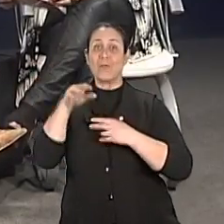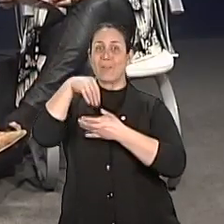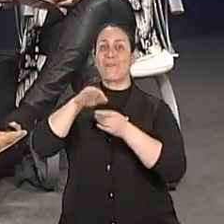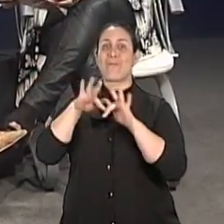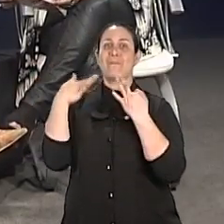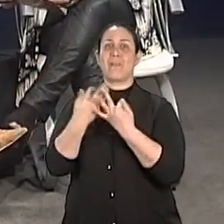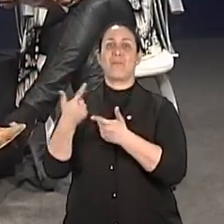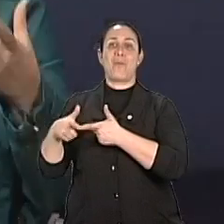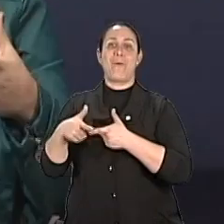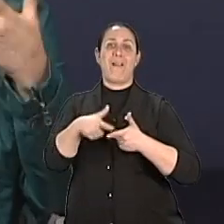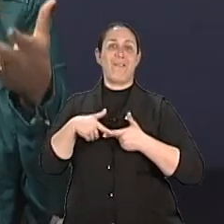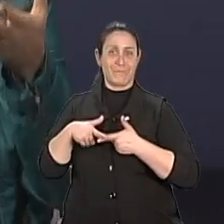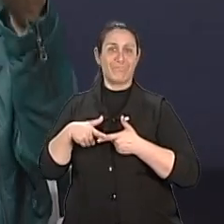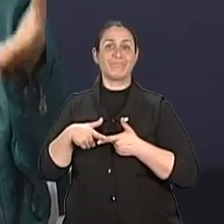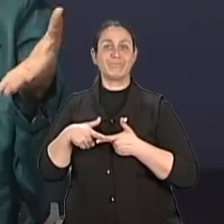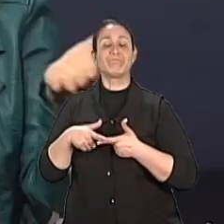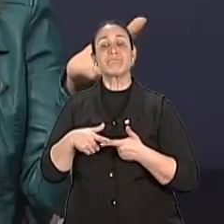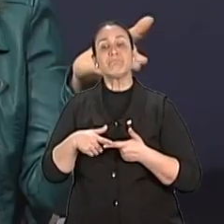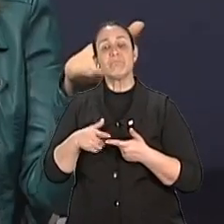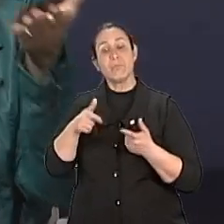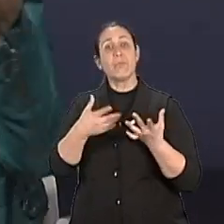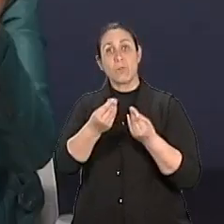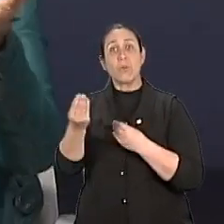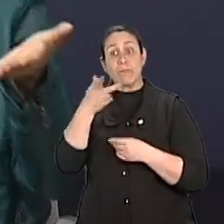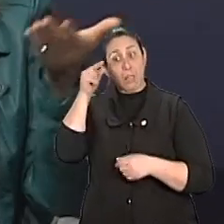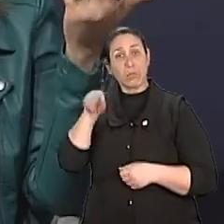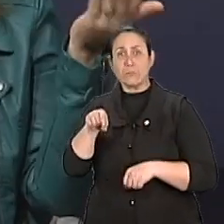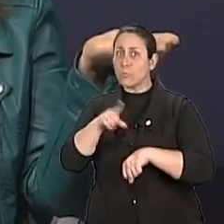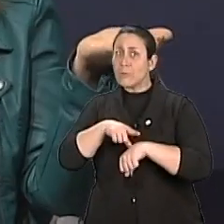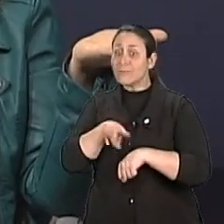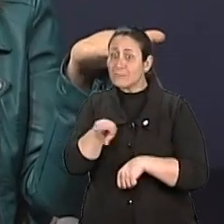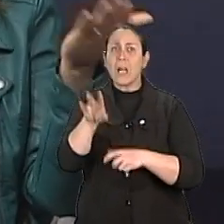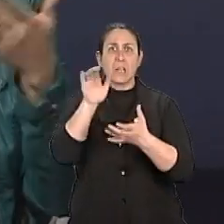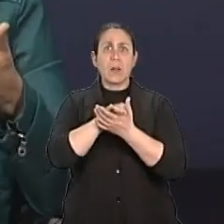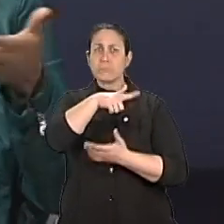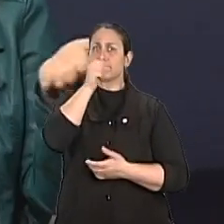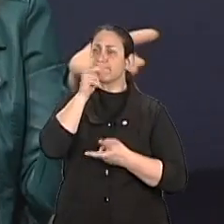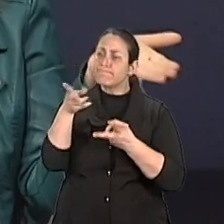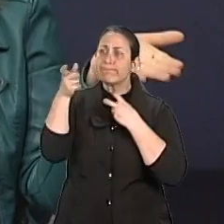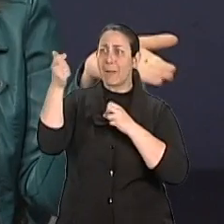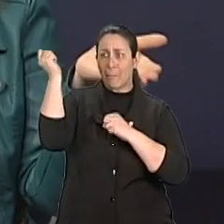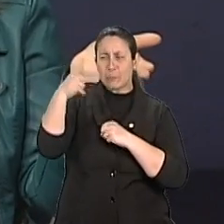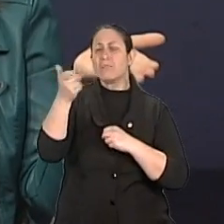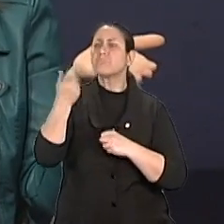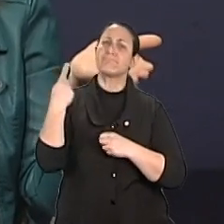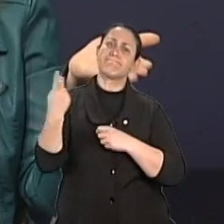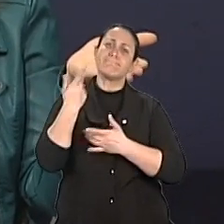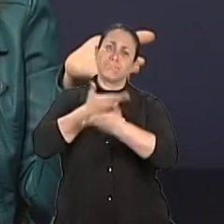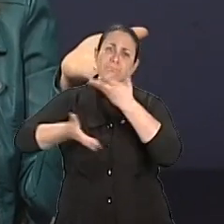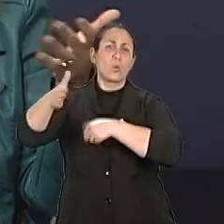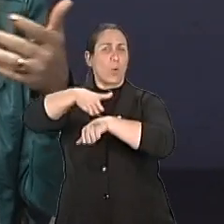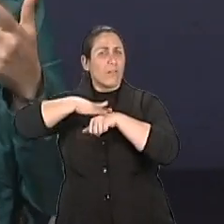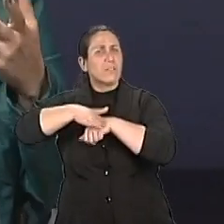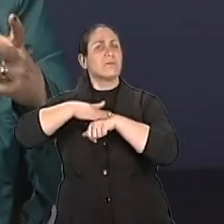conflito muito grande. Então, é aí nesse momento onde os casais devem buscar, e muitos buscam hoje nos